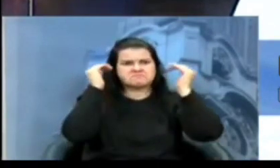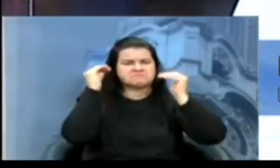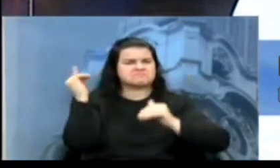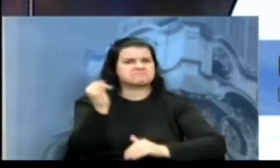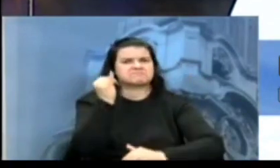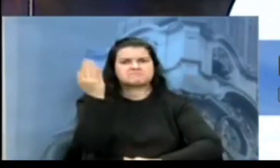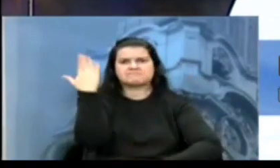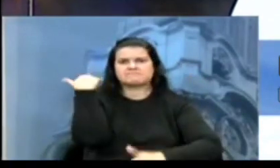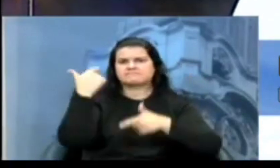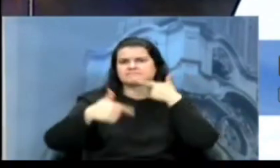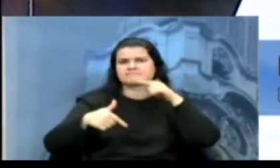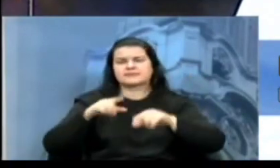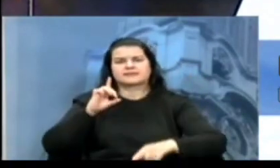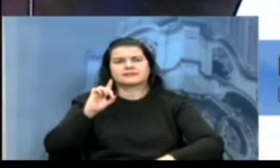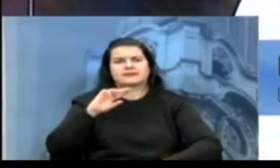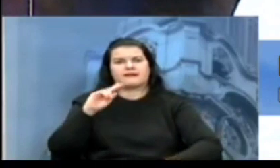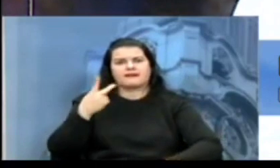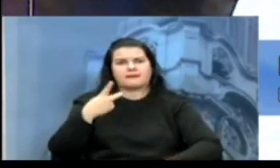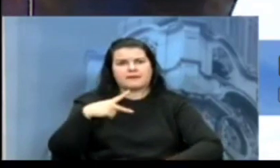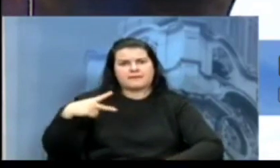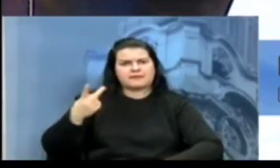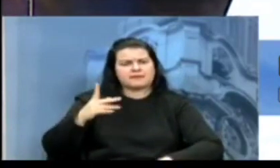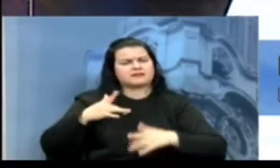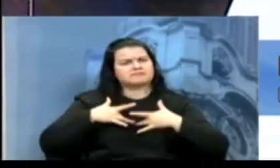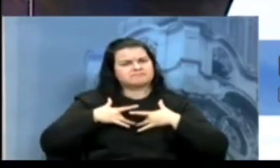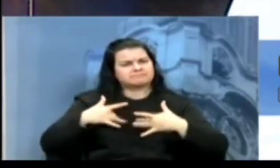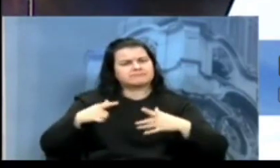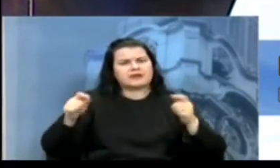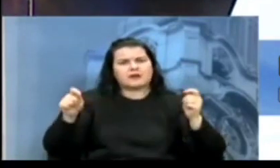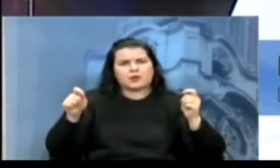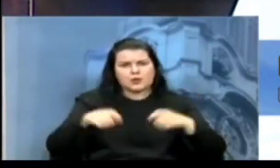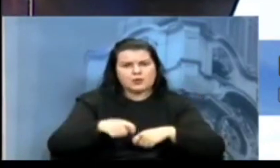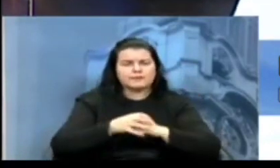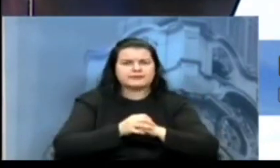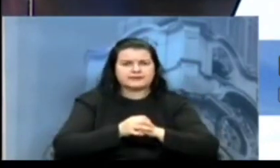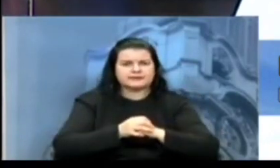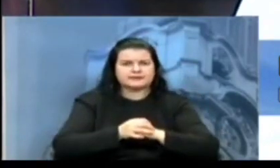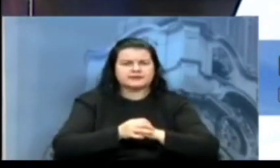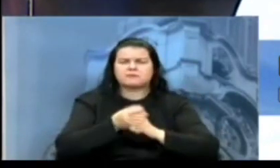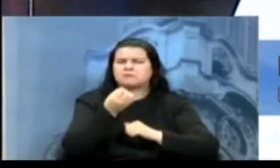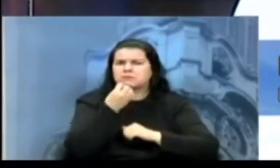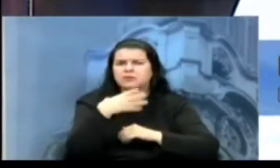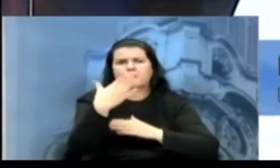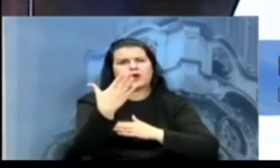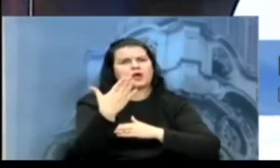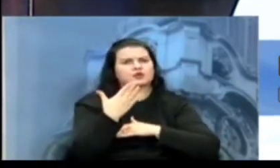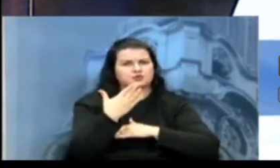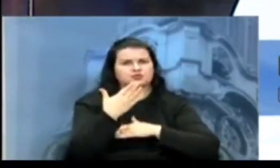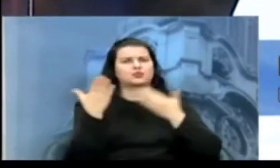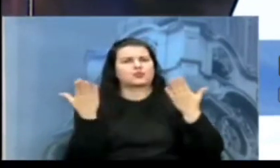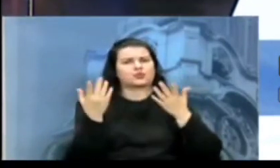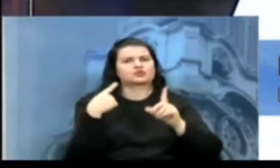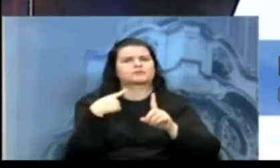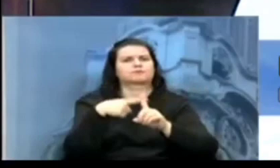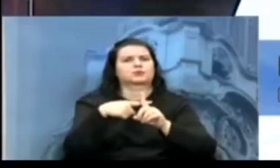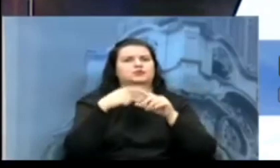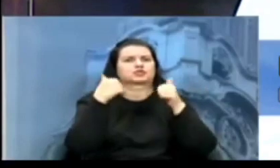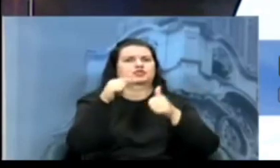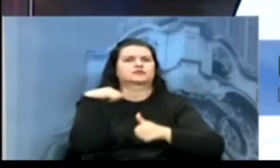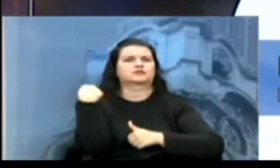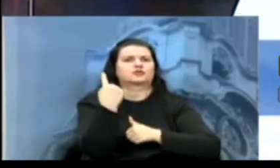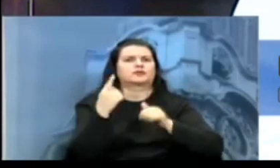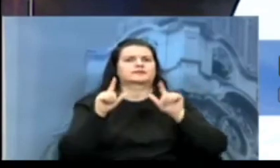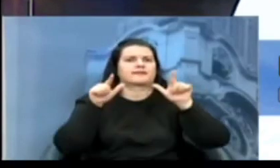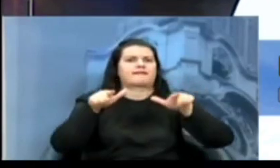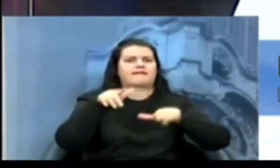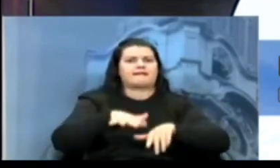DHPP. E com sua dedicação e competência, muito contribuiu para os resultados positivos do nosso departamento.